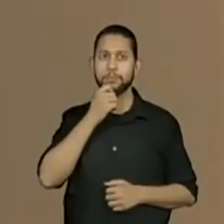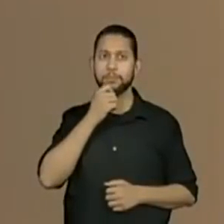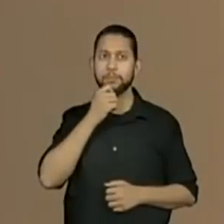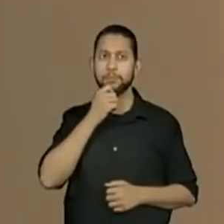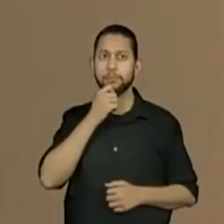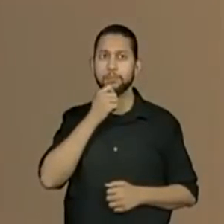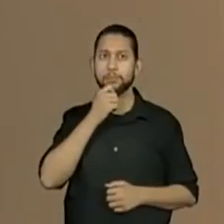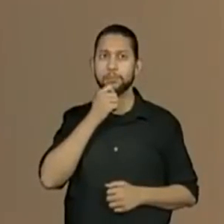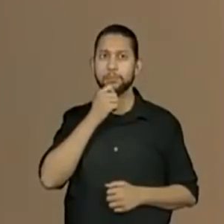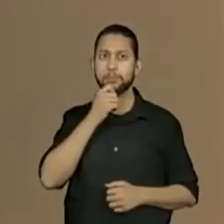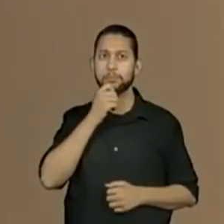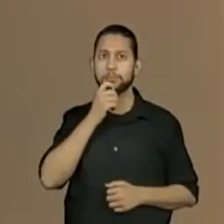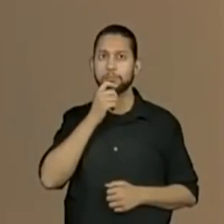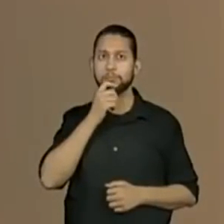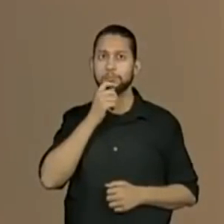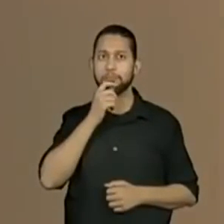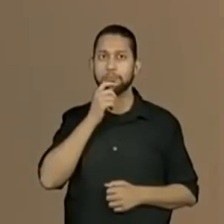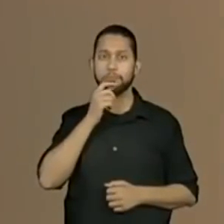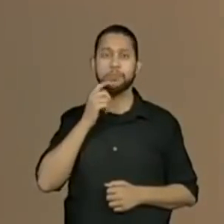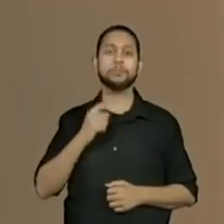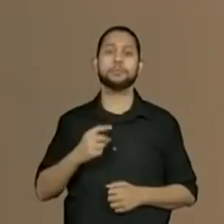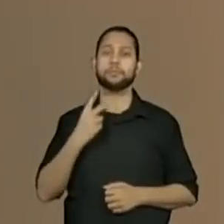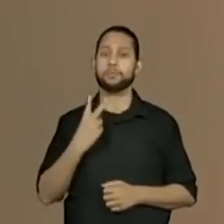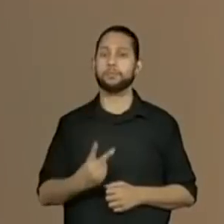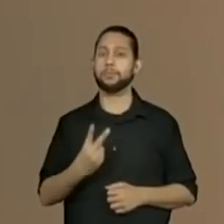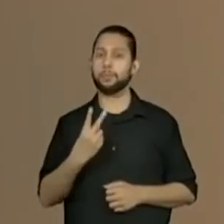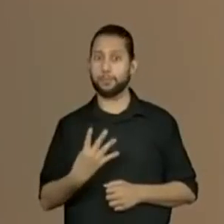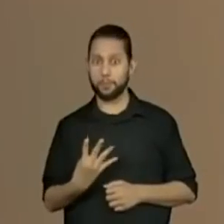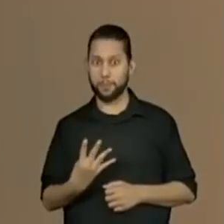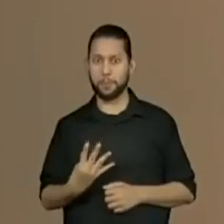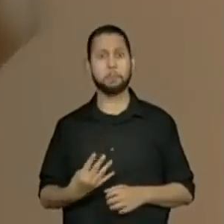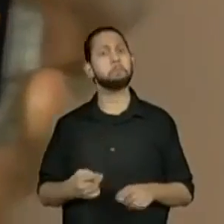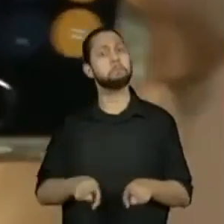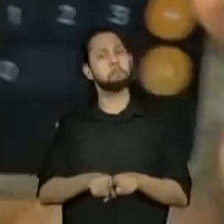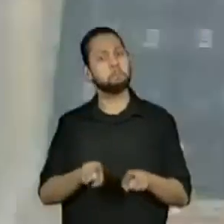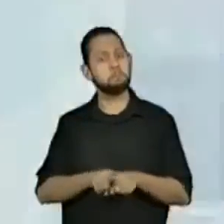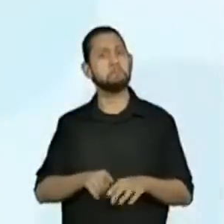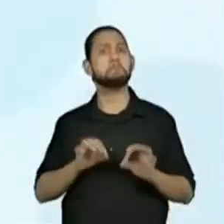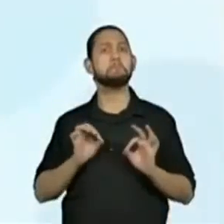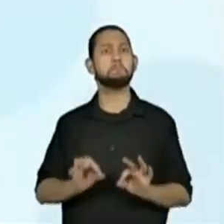Opa. Igual. 24 também.